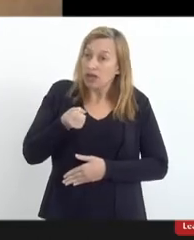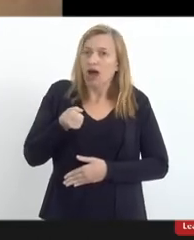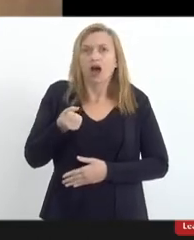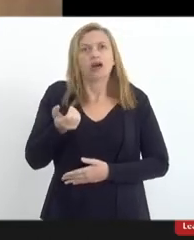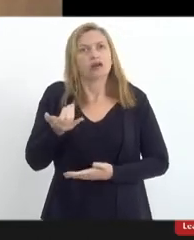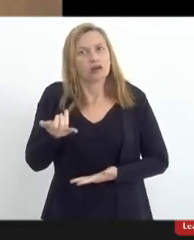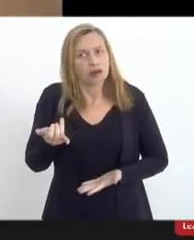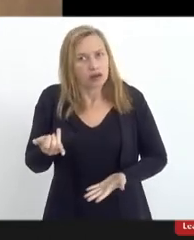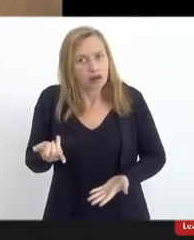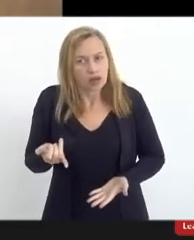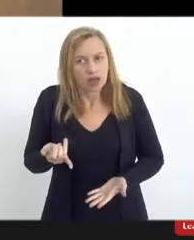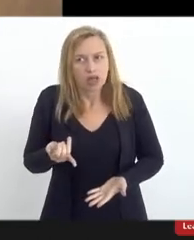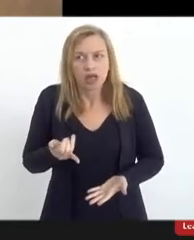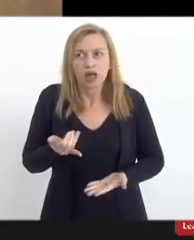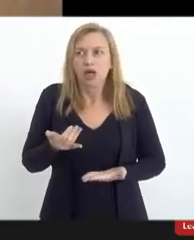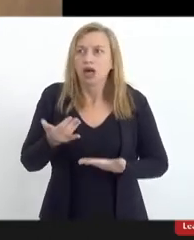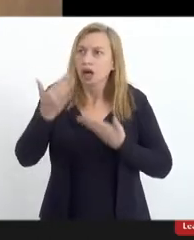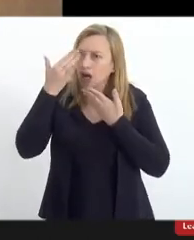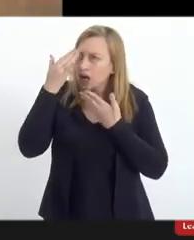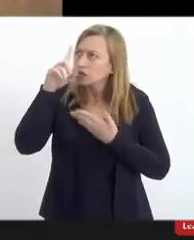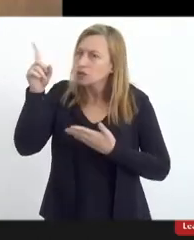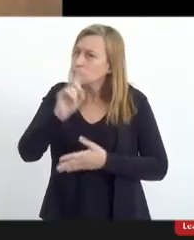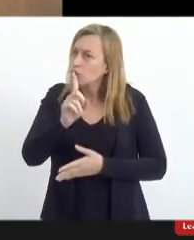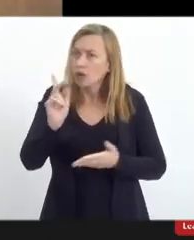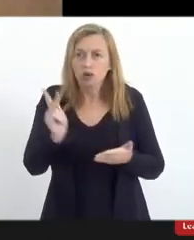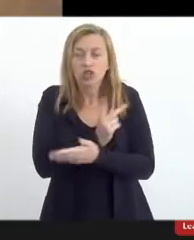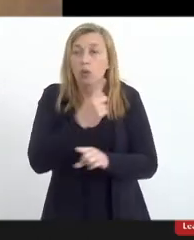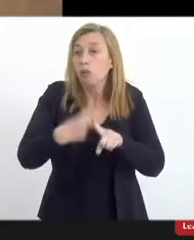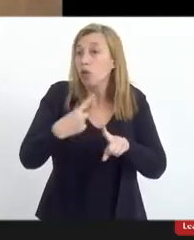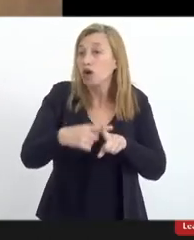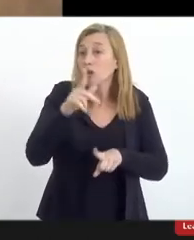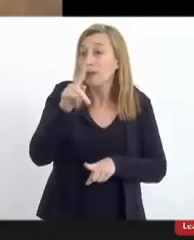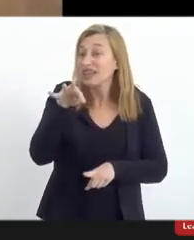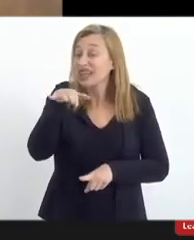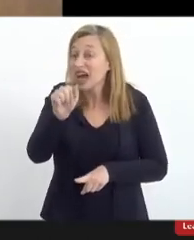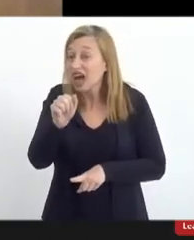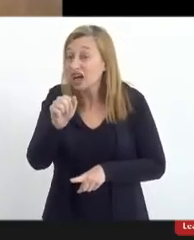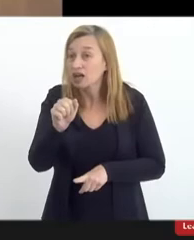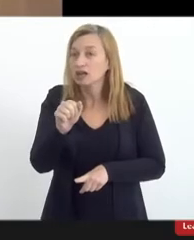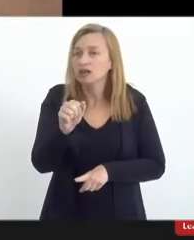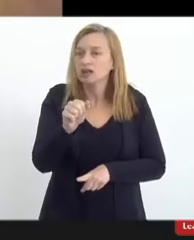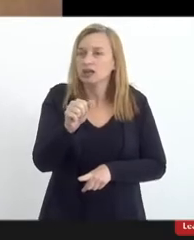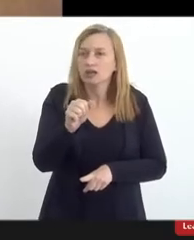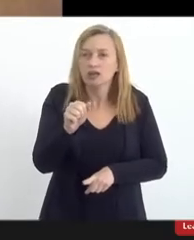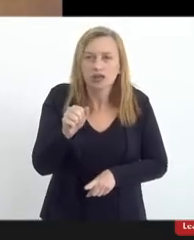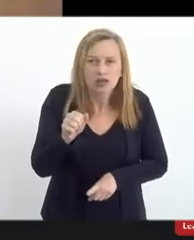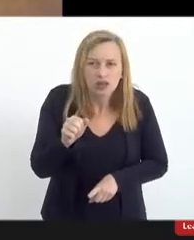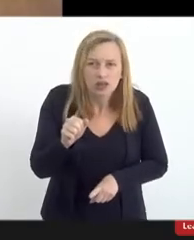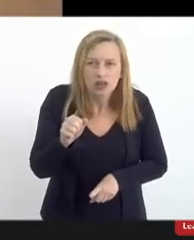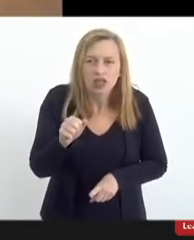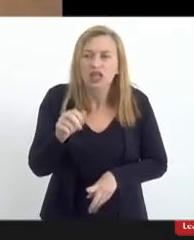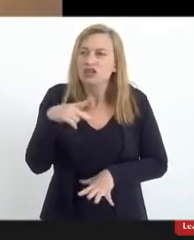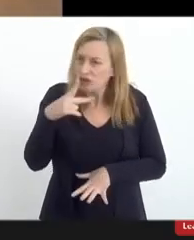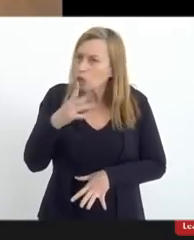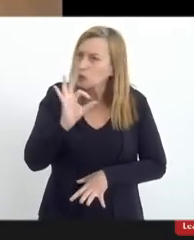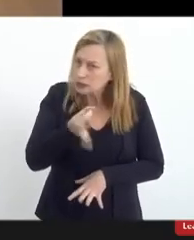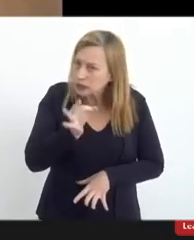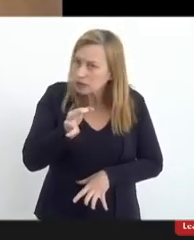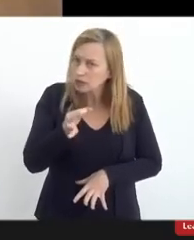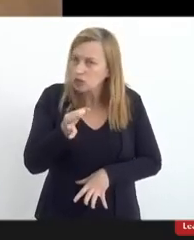Infelizmente, isso não aconteceu, porque o patriarca falou veemente